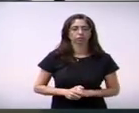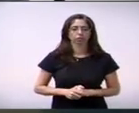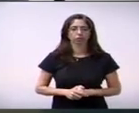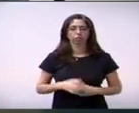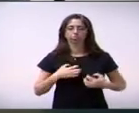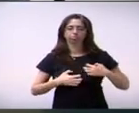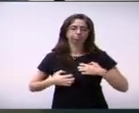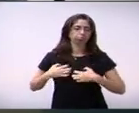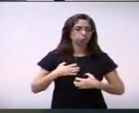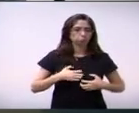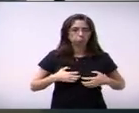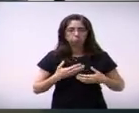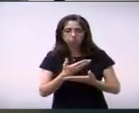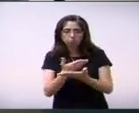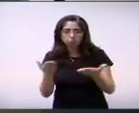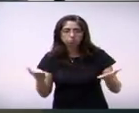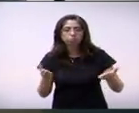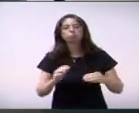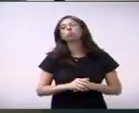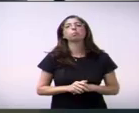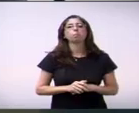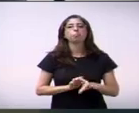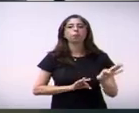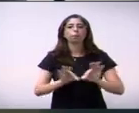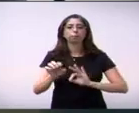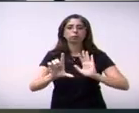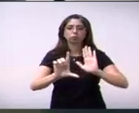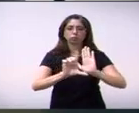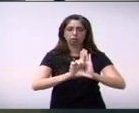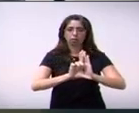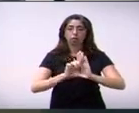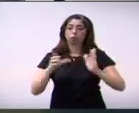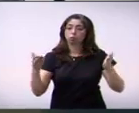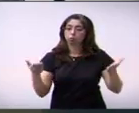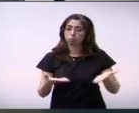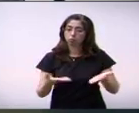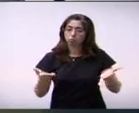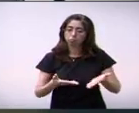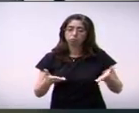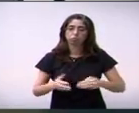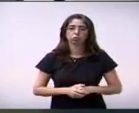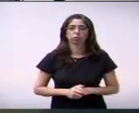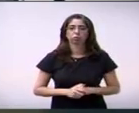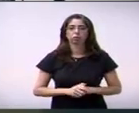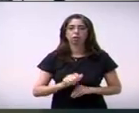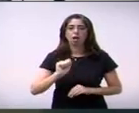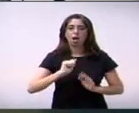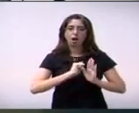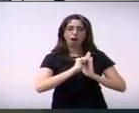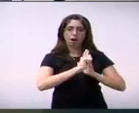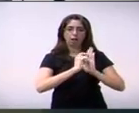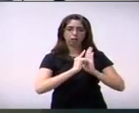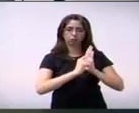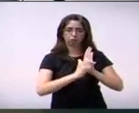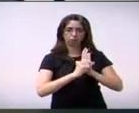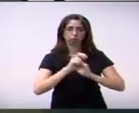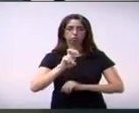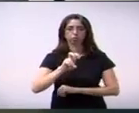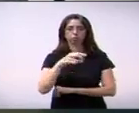o presente projeto de lei, apenas no que se refere à questão do artigo 52,